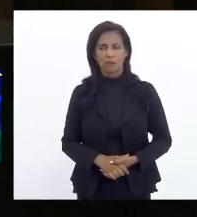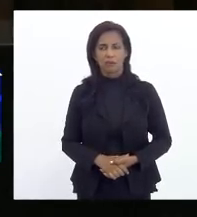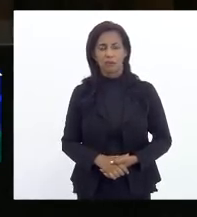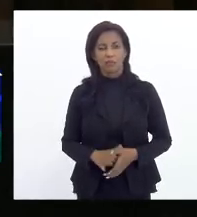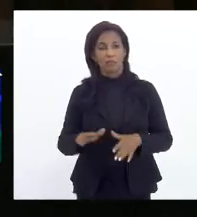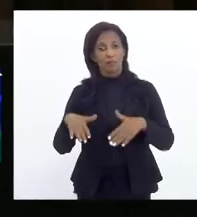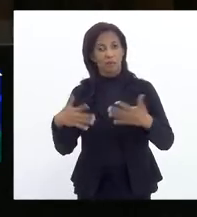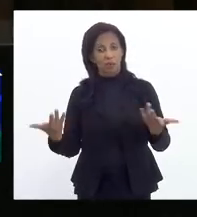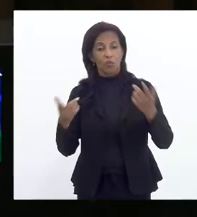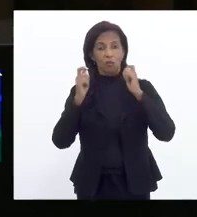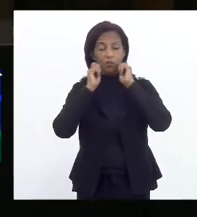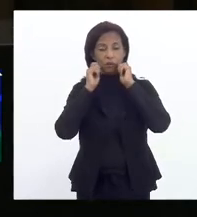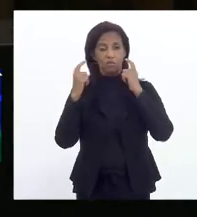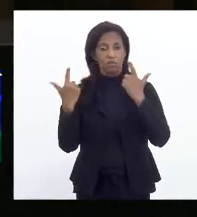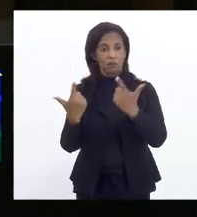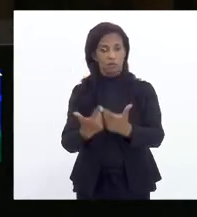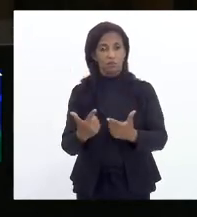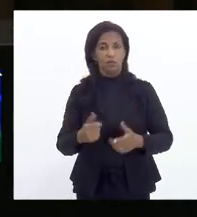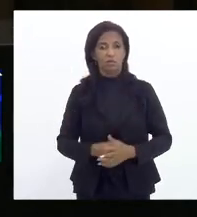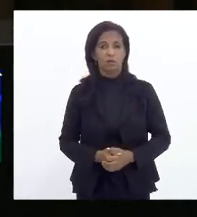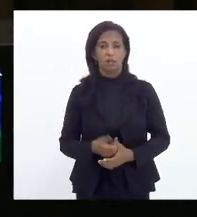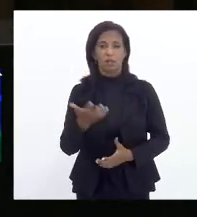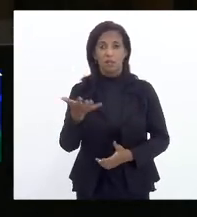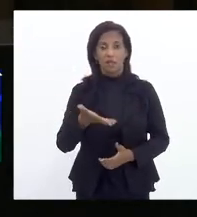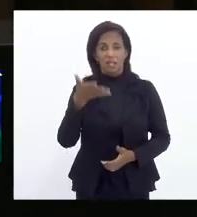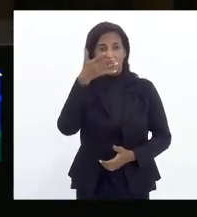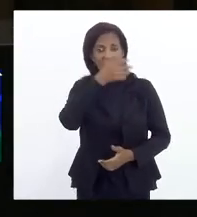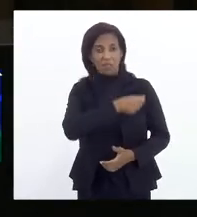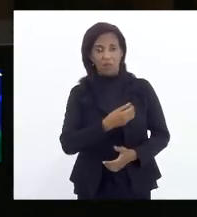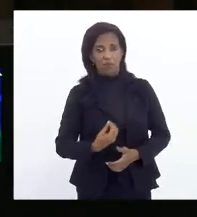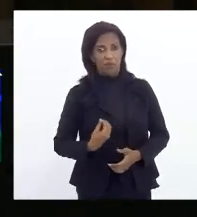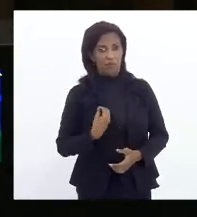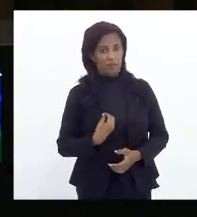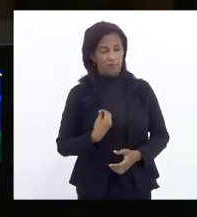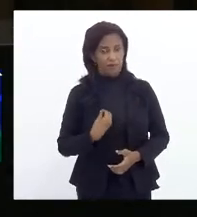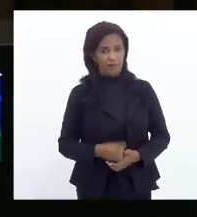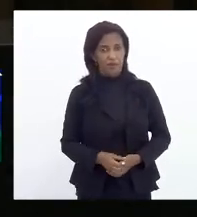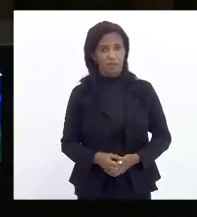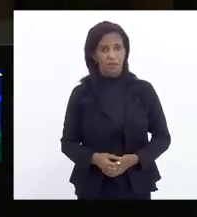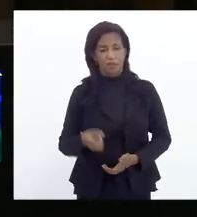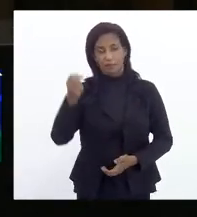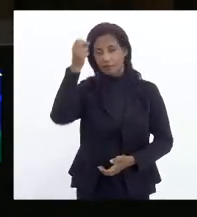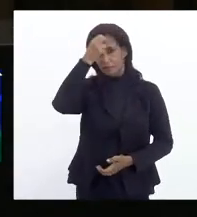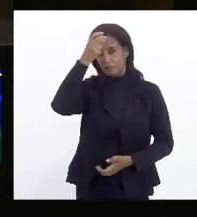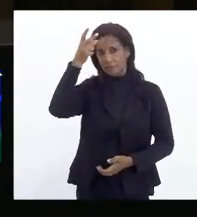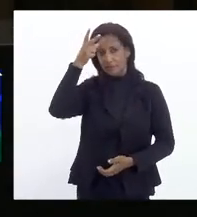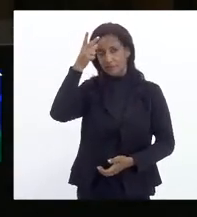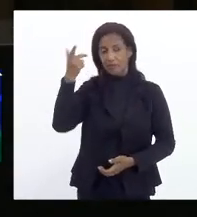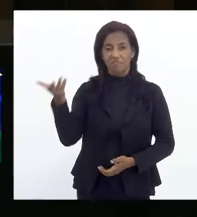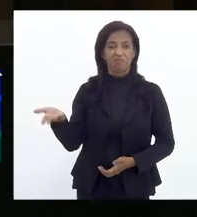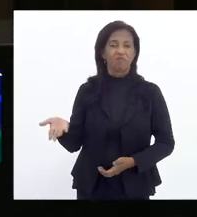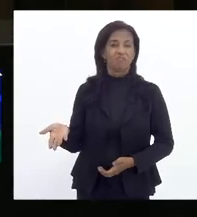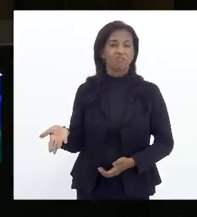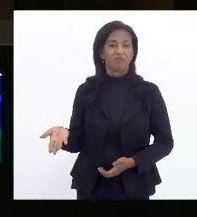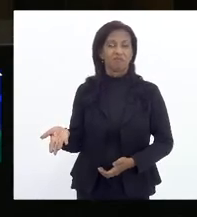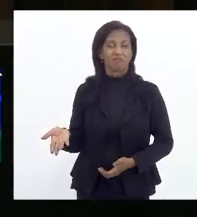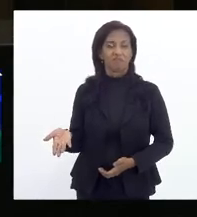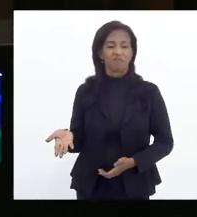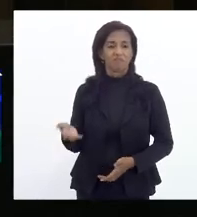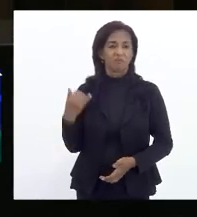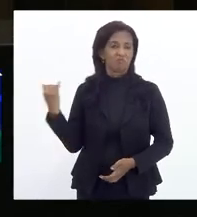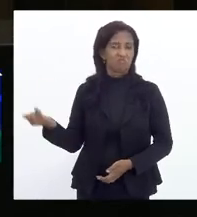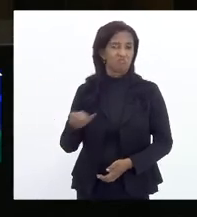Enquanto a alerje quer salvar vidas, Eduardo Paes não está se